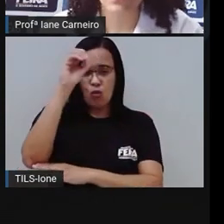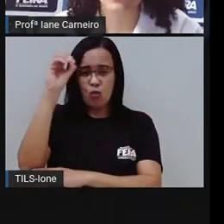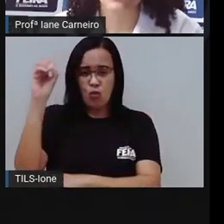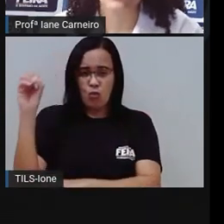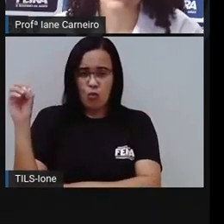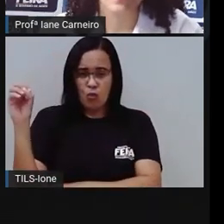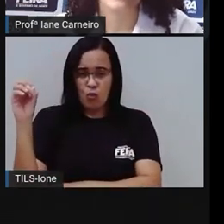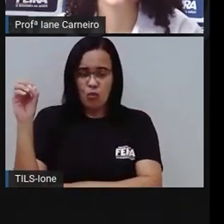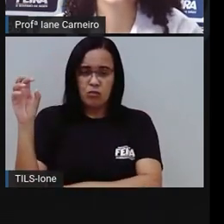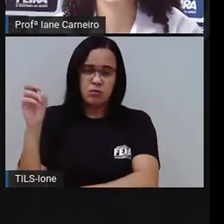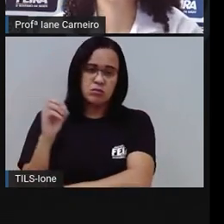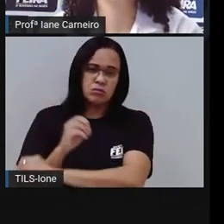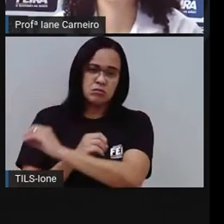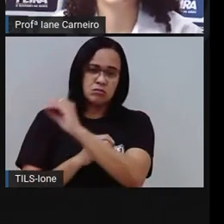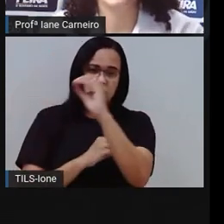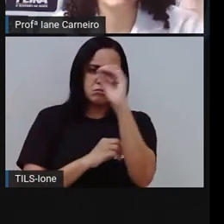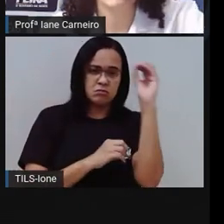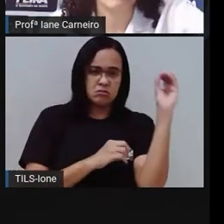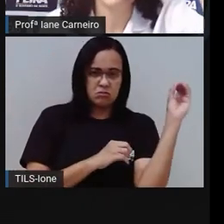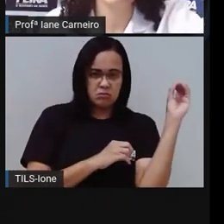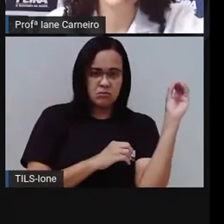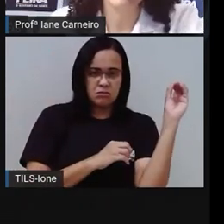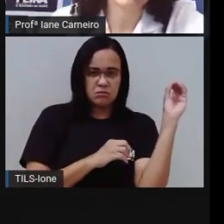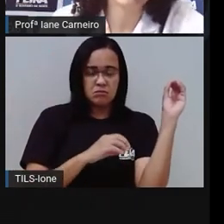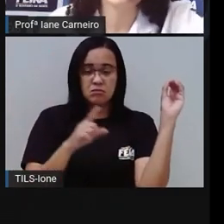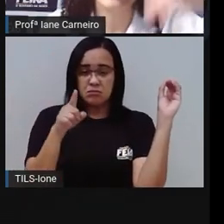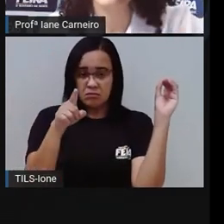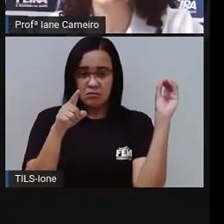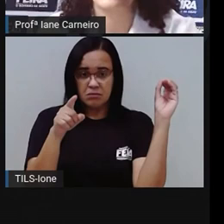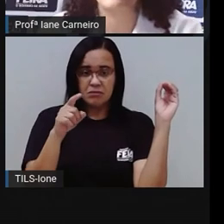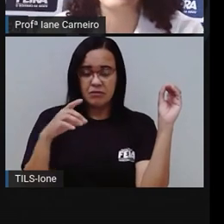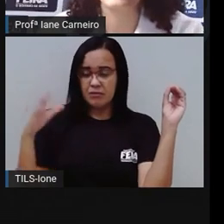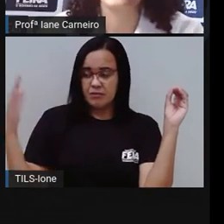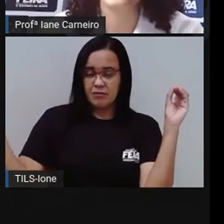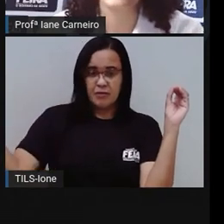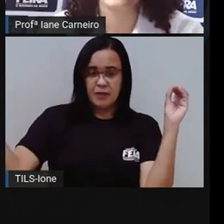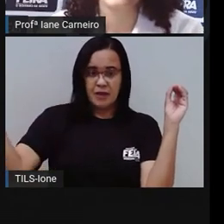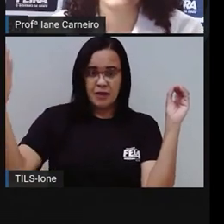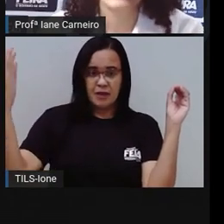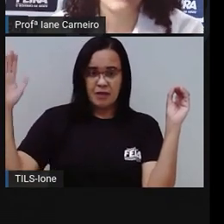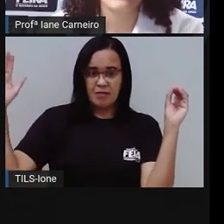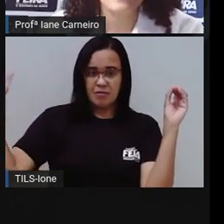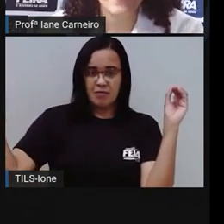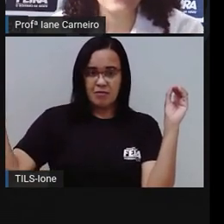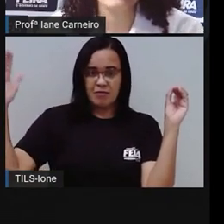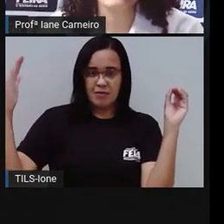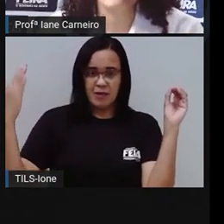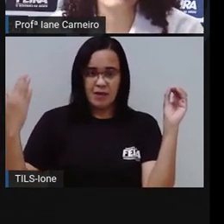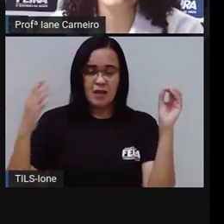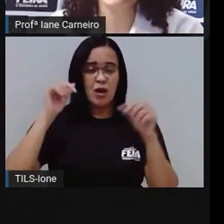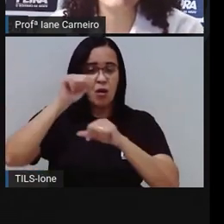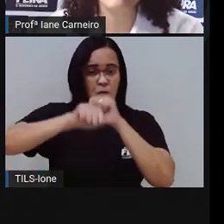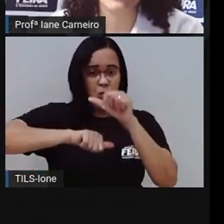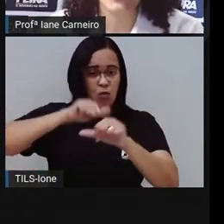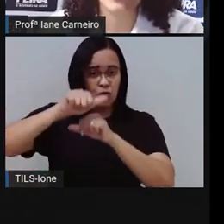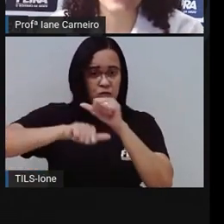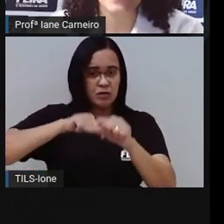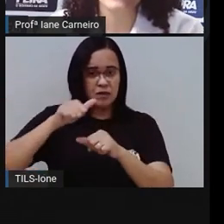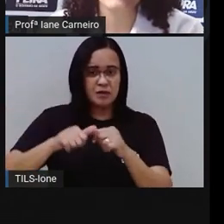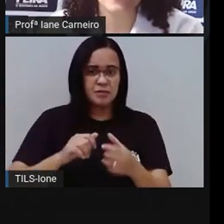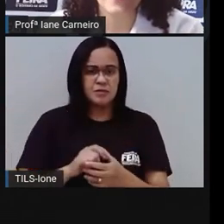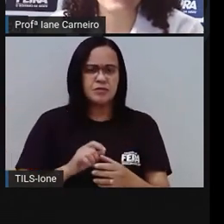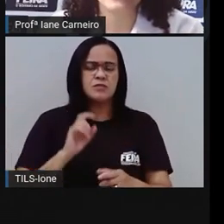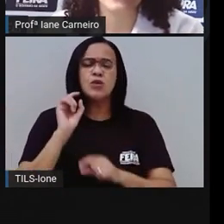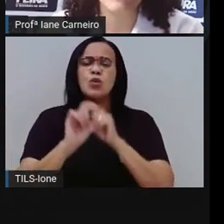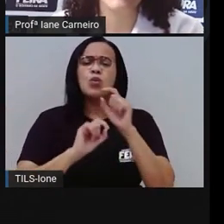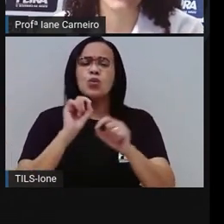alongando. A sombra, dependendo de onde o sol está, ela vai mudando. O que é? Do tamanho de uma bolota,